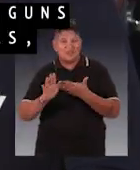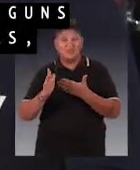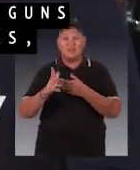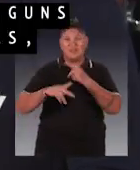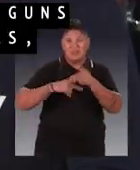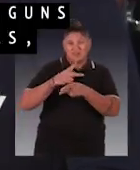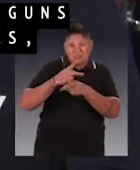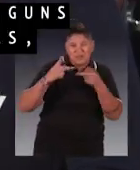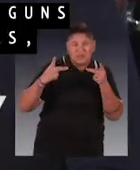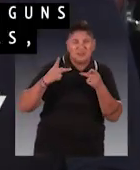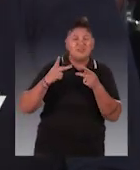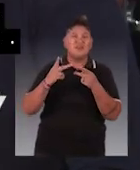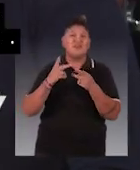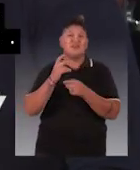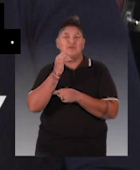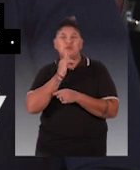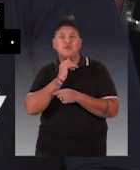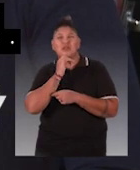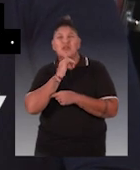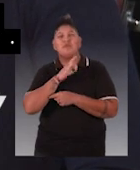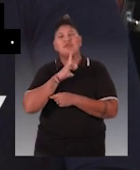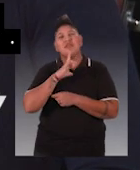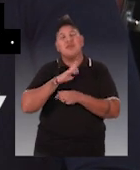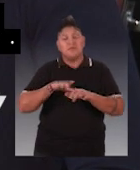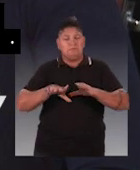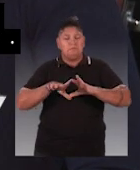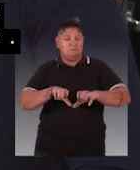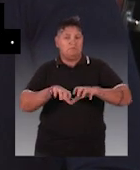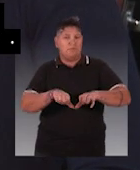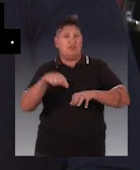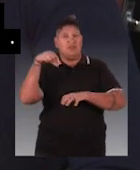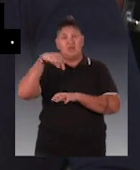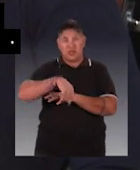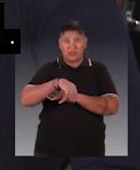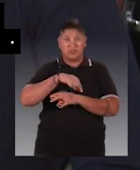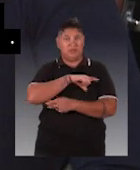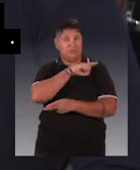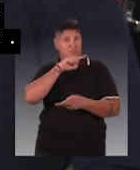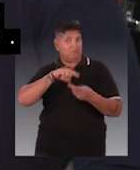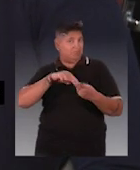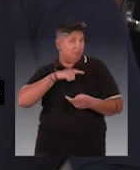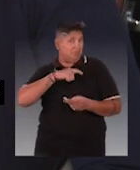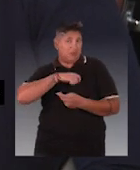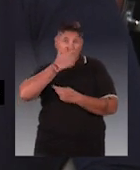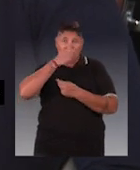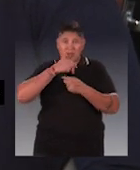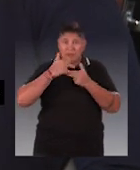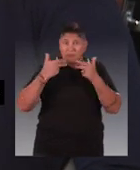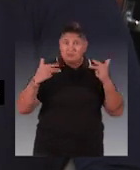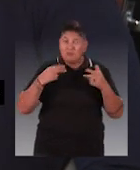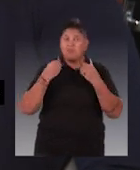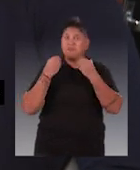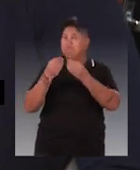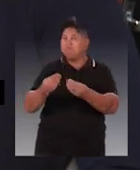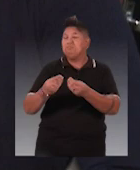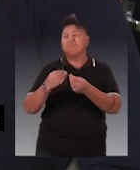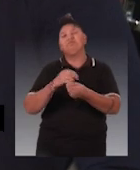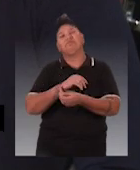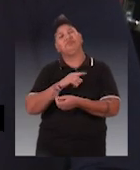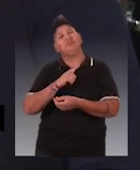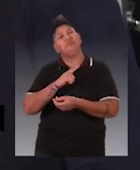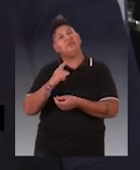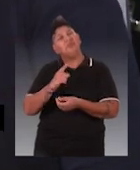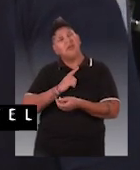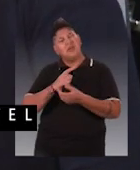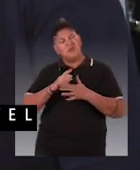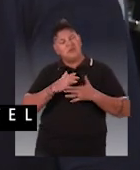alguns mimos para as pessoas. Coloca massagistas quinzenalmente aqui. A gente tem frutas que são servidas